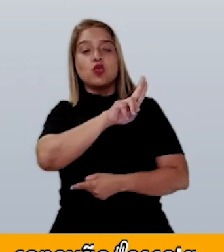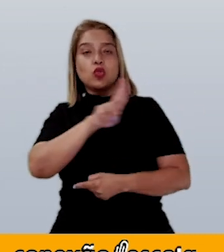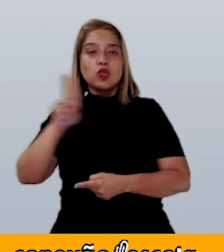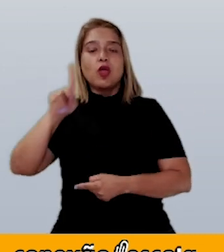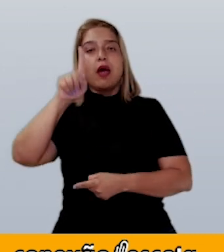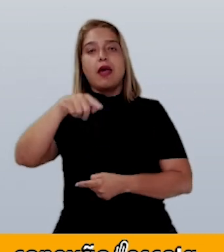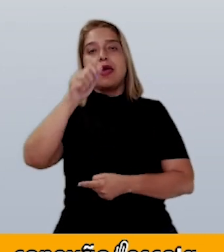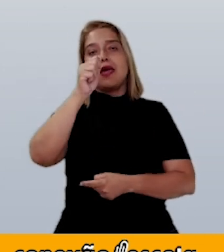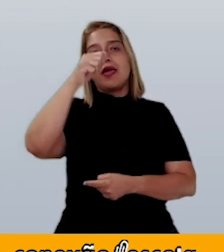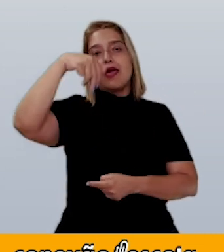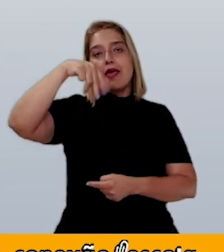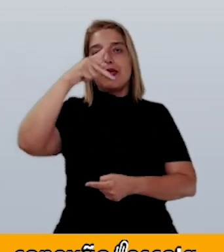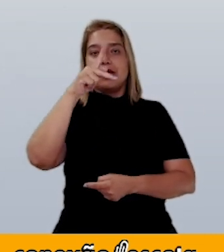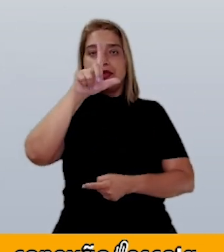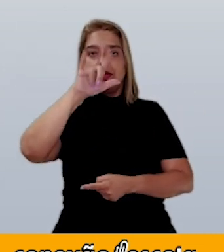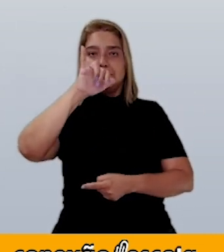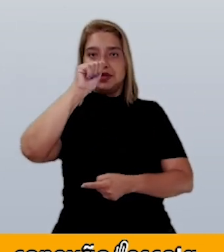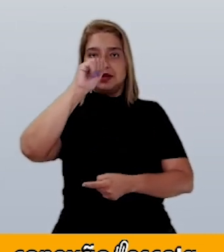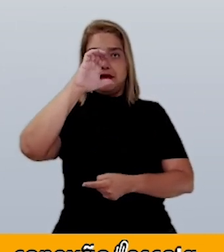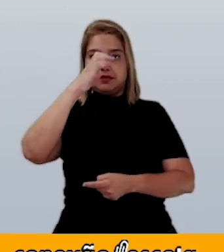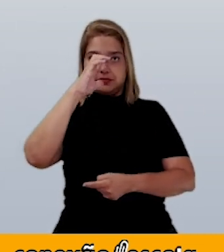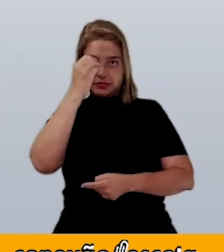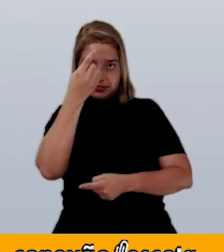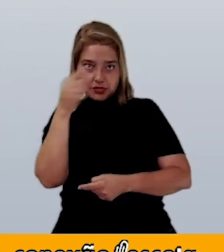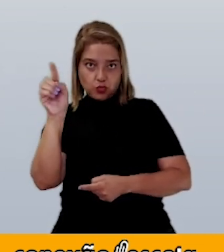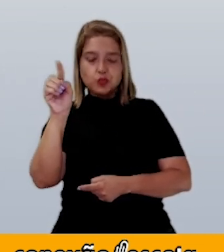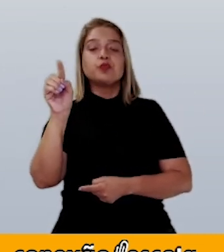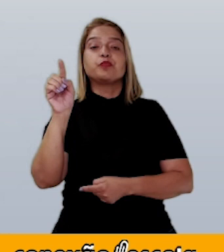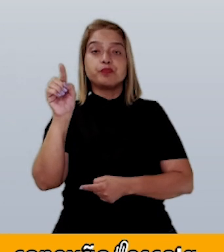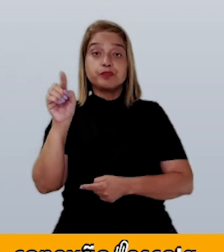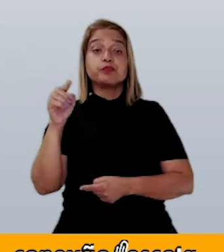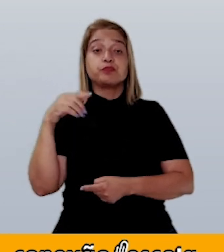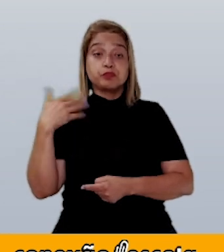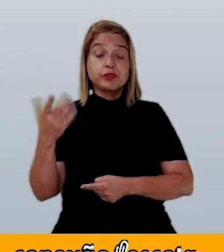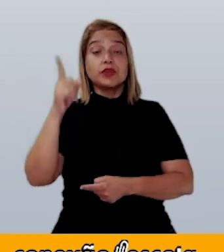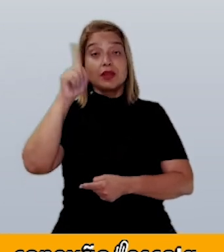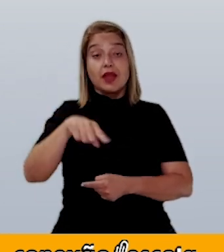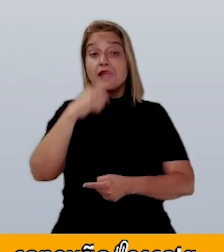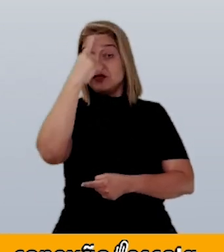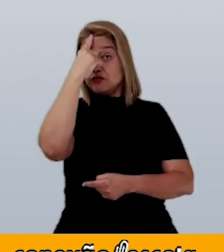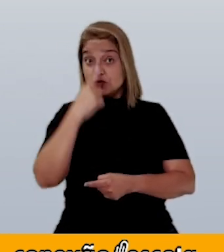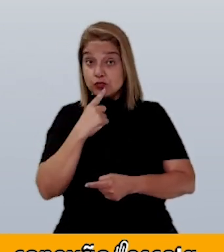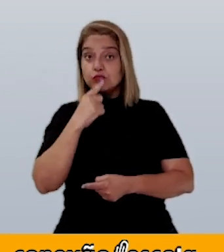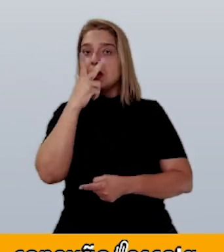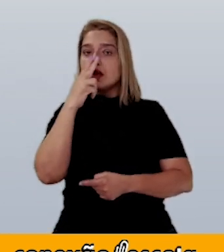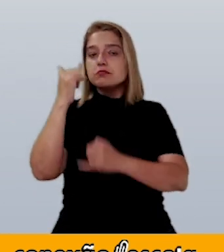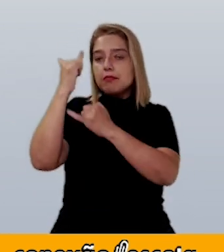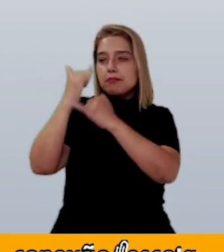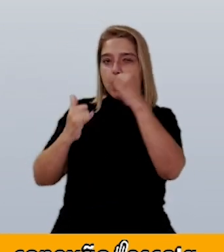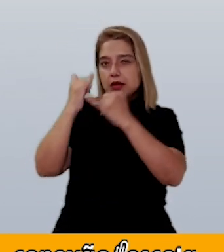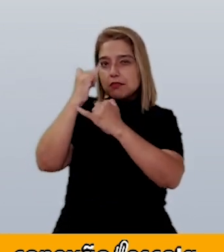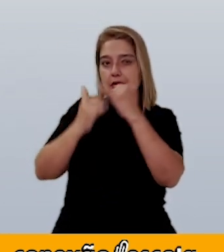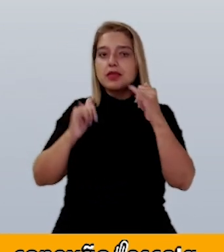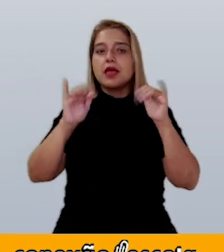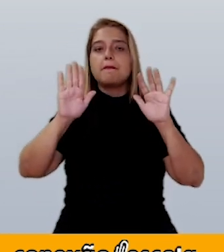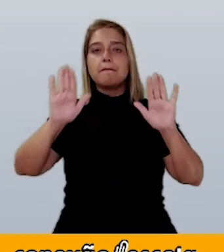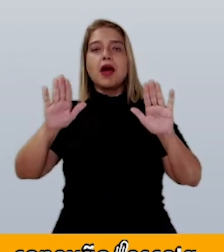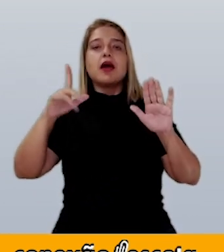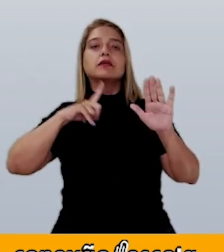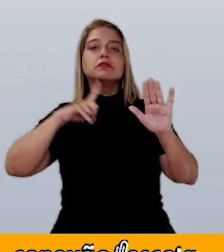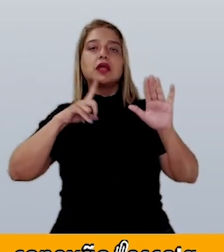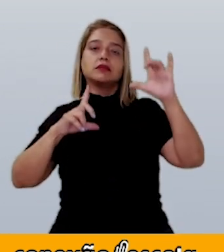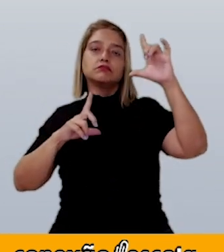ampliação. Como eu já disse para vocês, são figuras semelhantes, porém